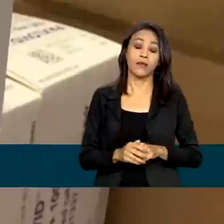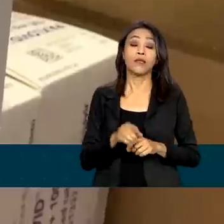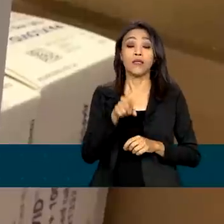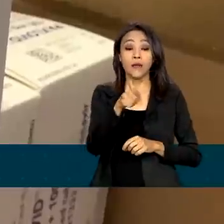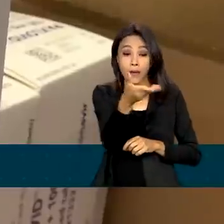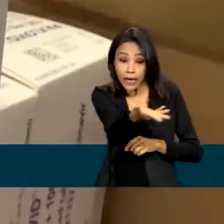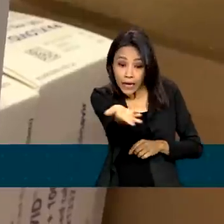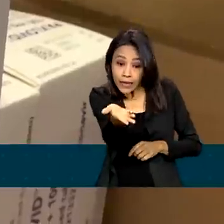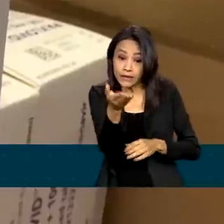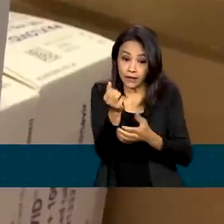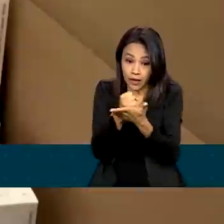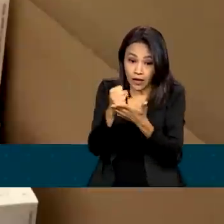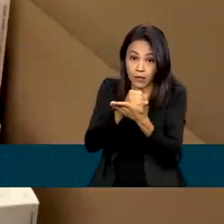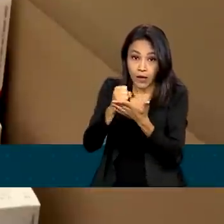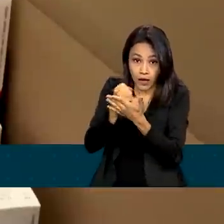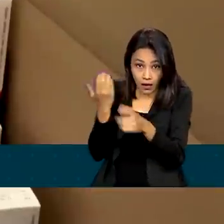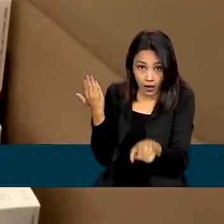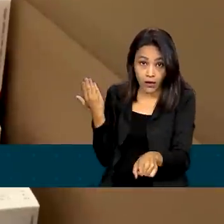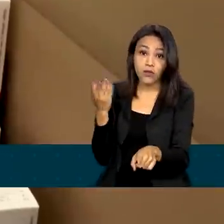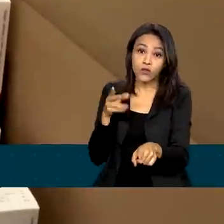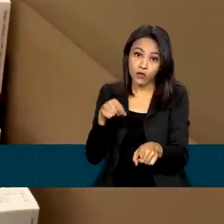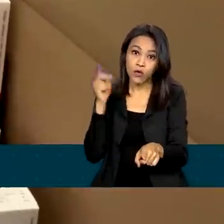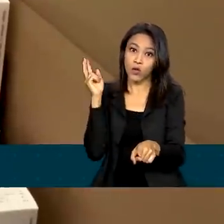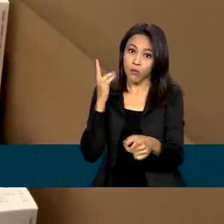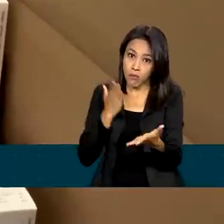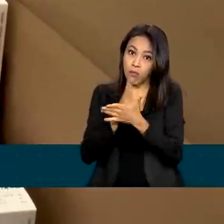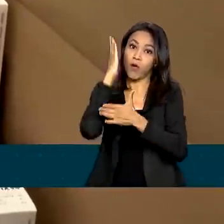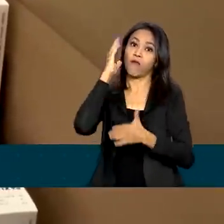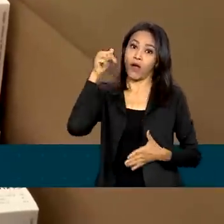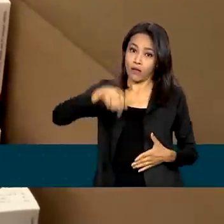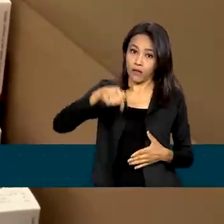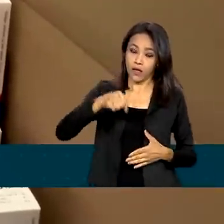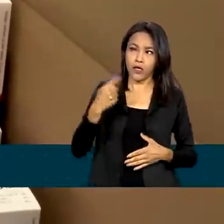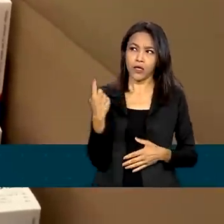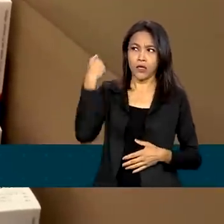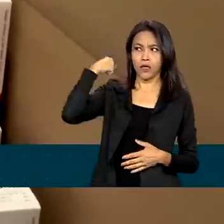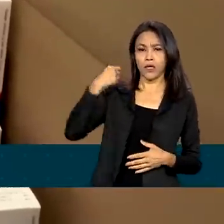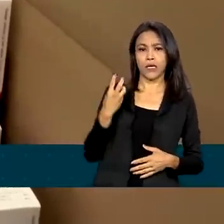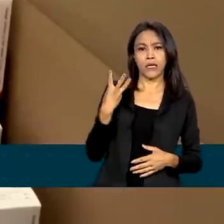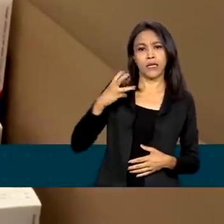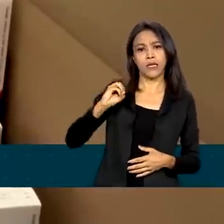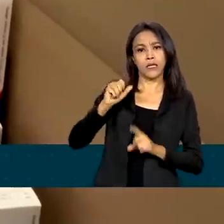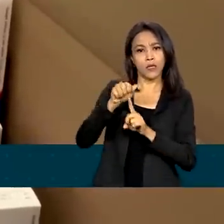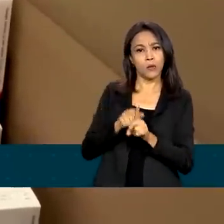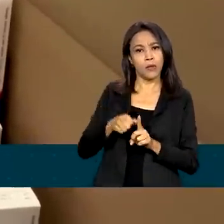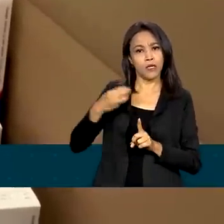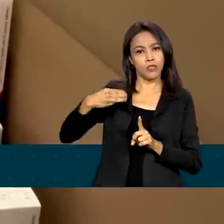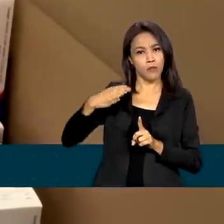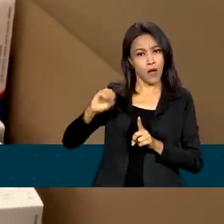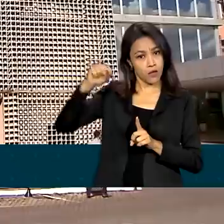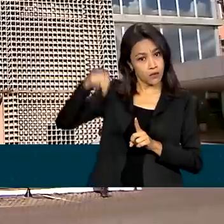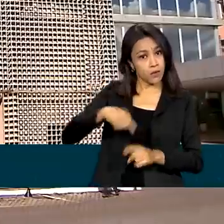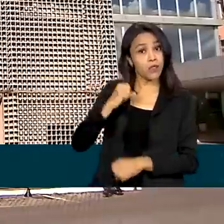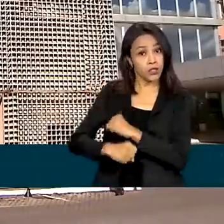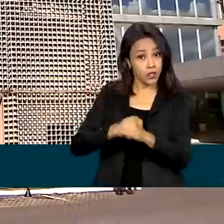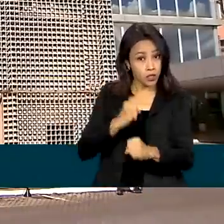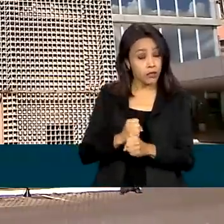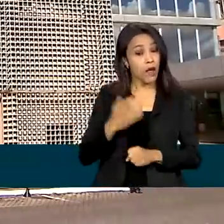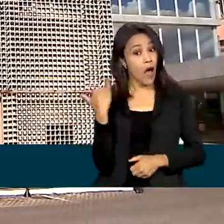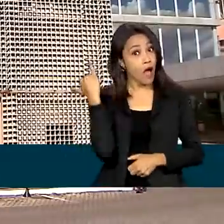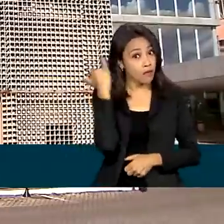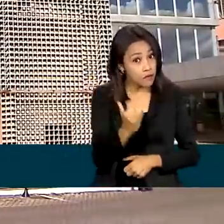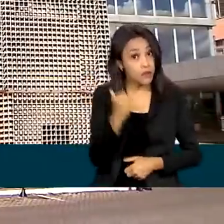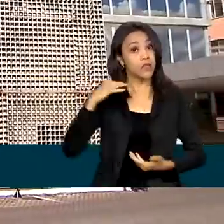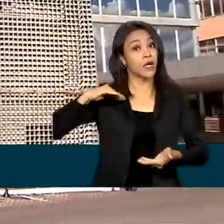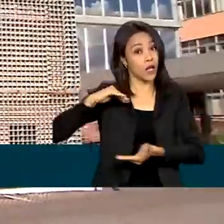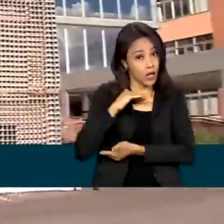que o Paxlovid teve o seu uso emergencial aprovado aqui no país no dia 30 de março deste ano. A Anvisa alerta, no entanto, que